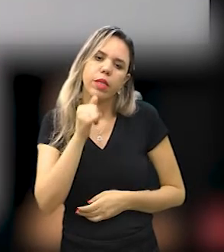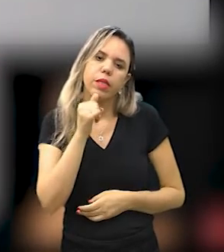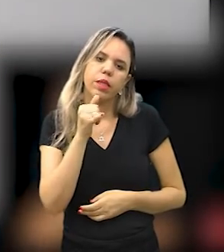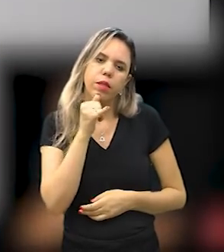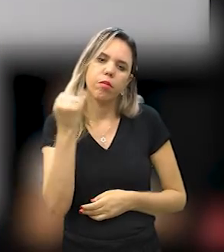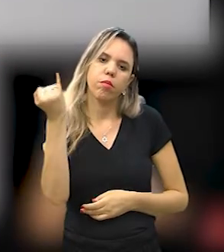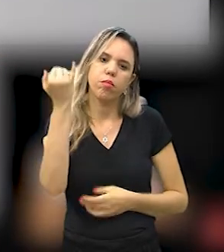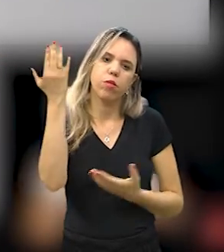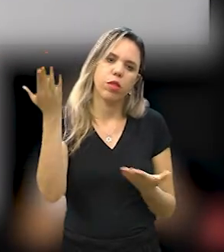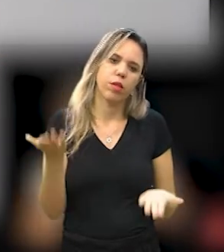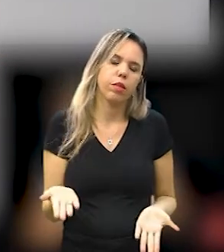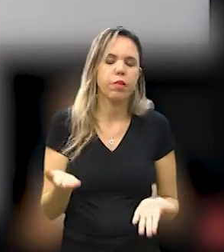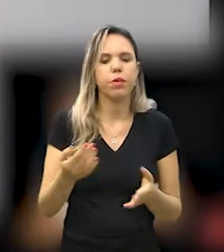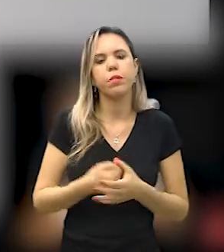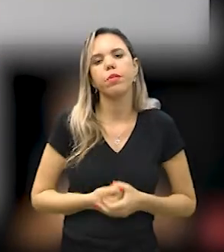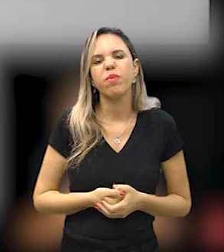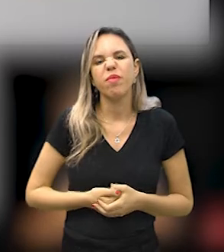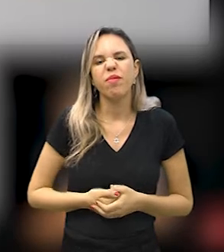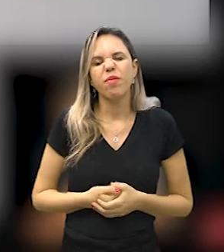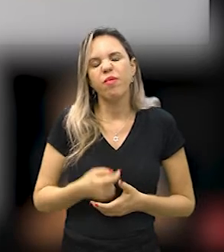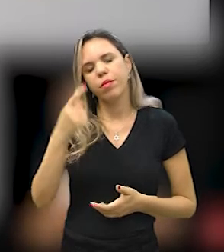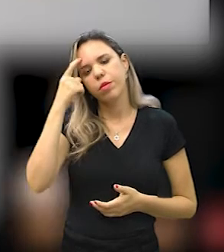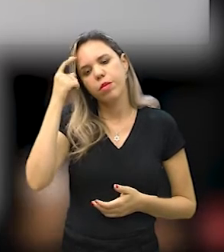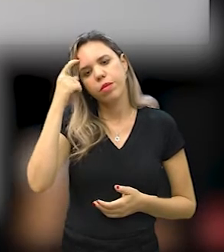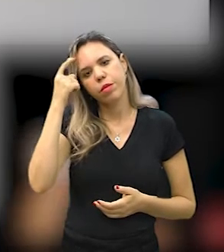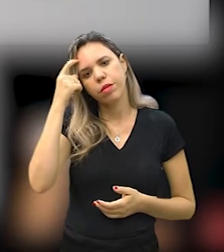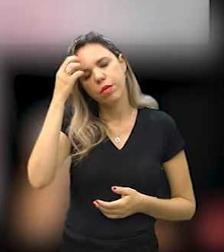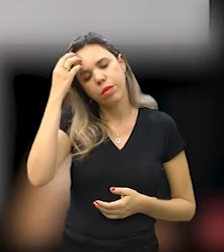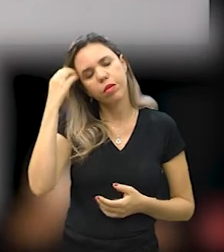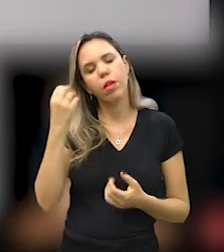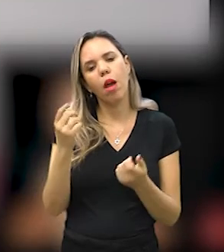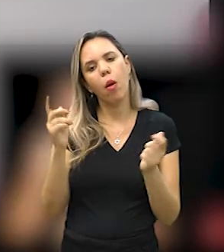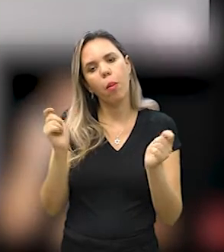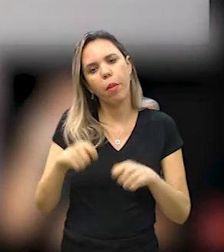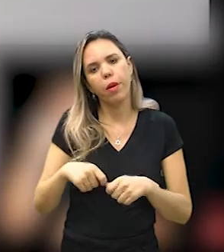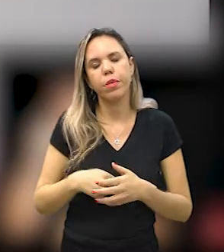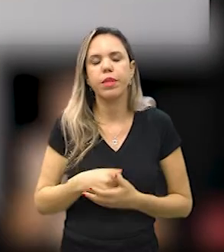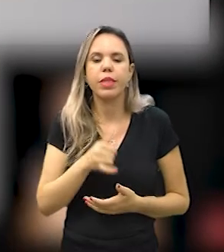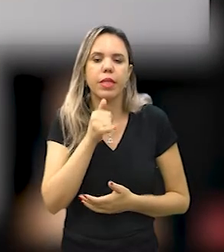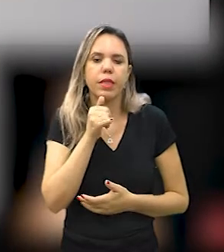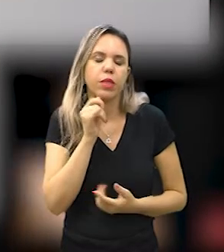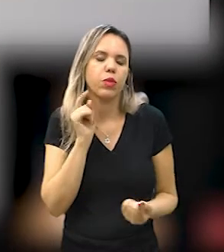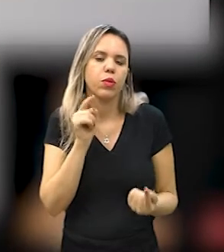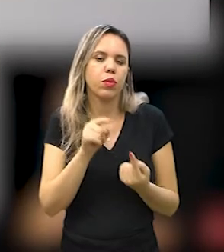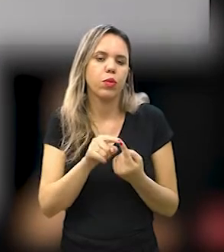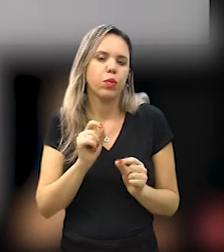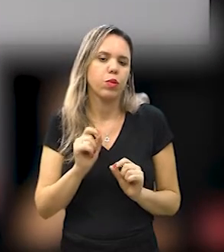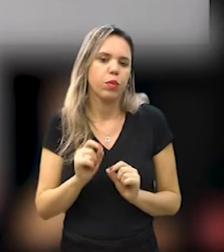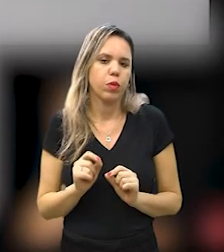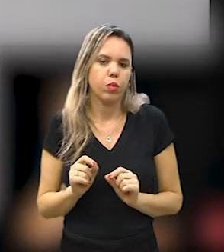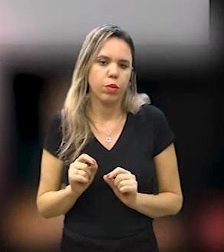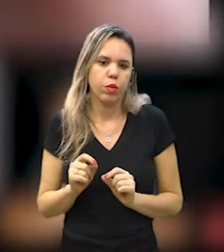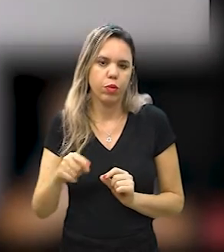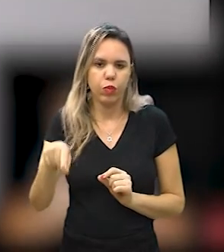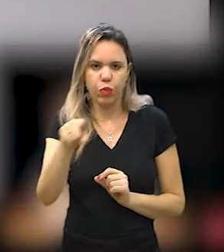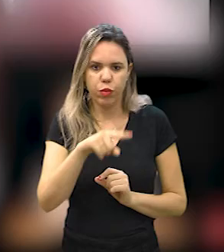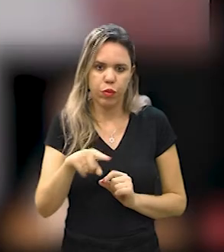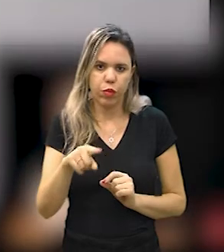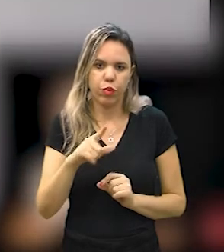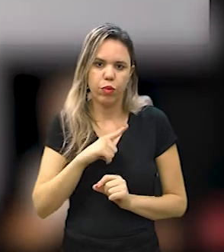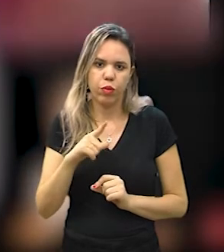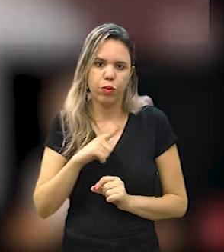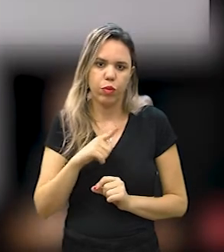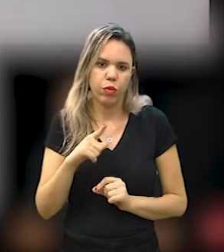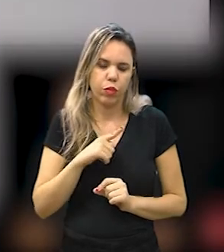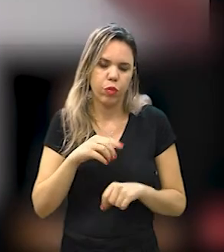indicadores é muito importante e a gente tem que pensar em algumas possibilidades. Por exemplo, o ideal seria vocês